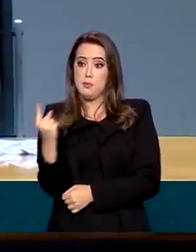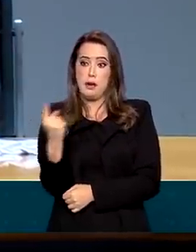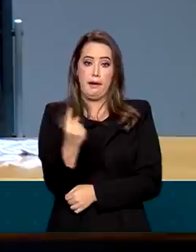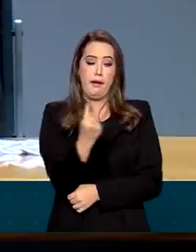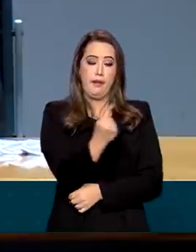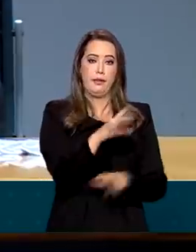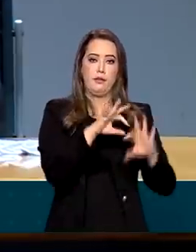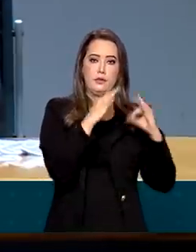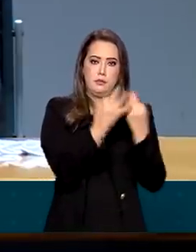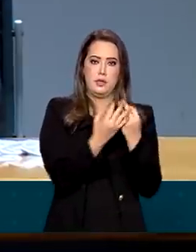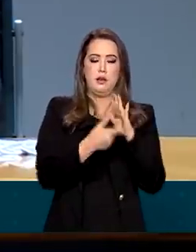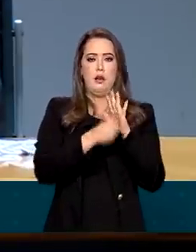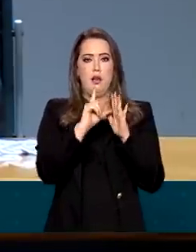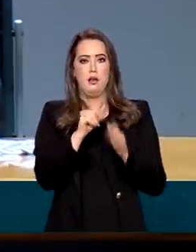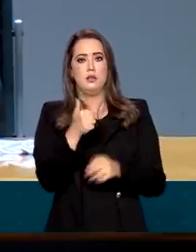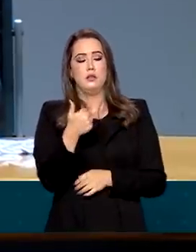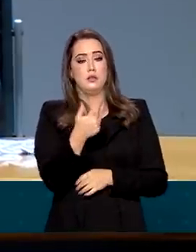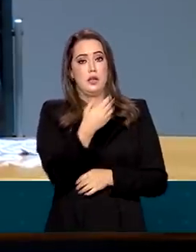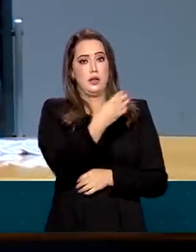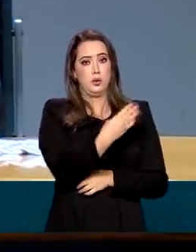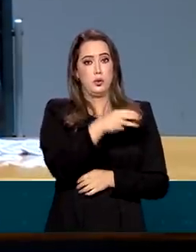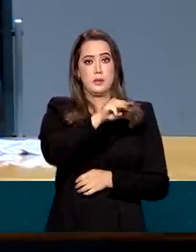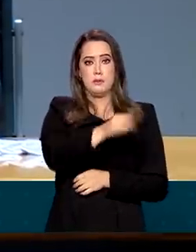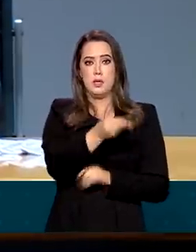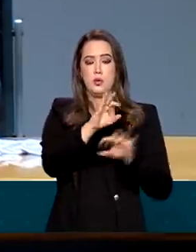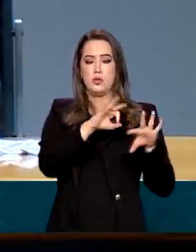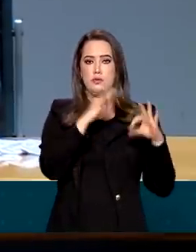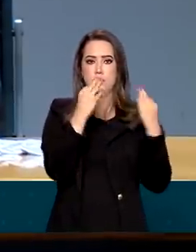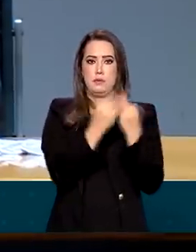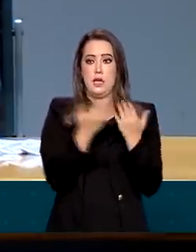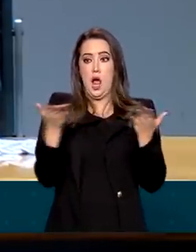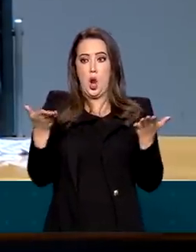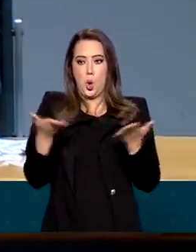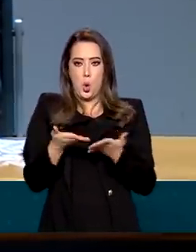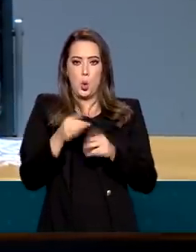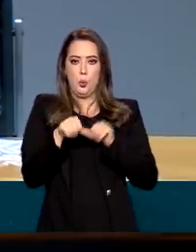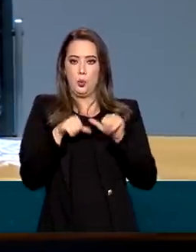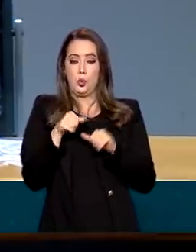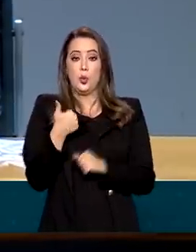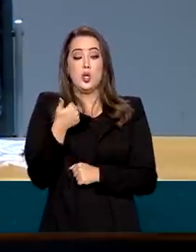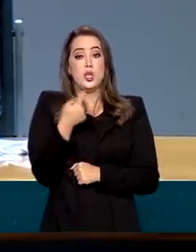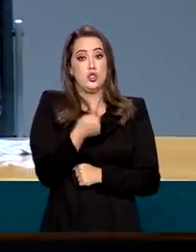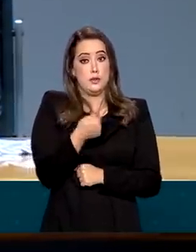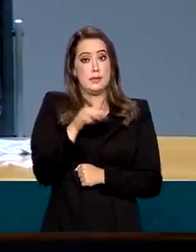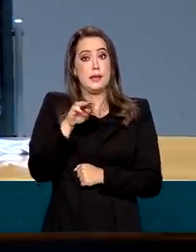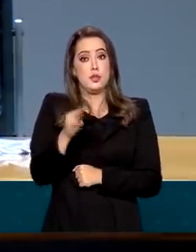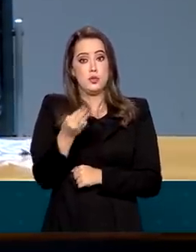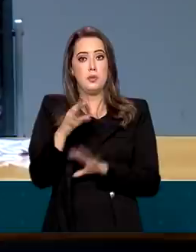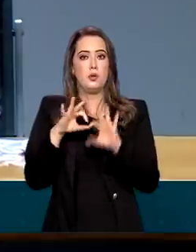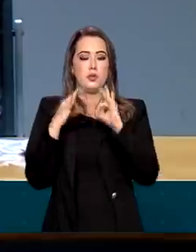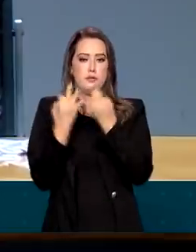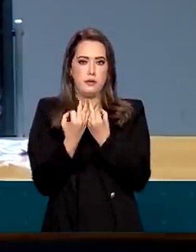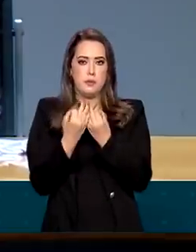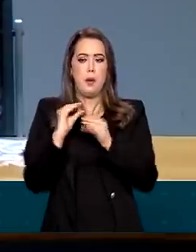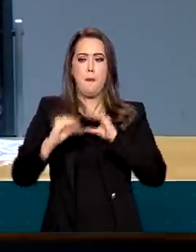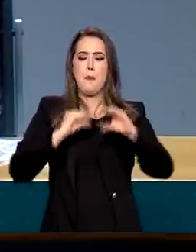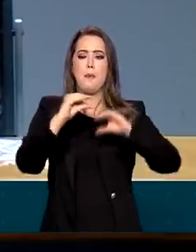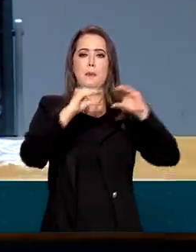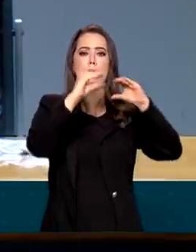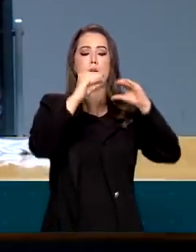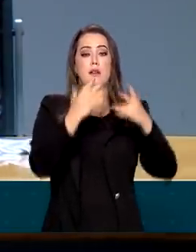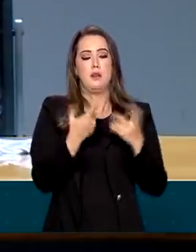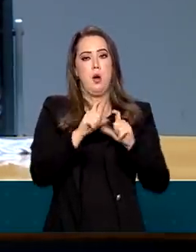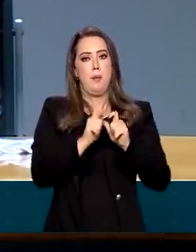ampliar a base de 14 milhões para 17 milhões de famílias e vamos ampliar o valor de 179 para